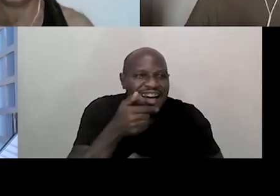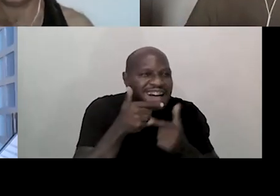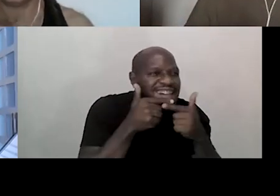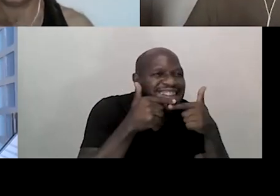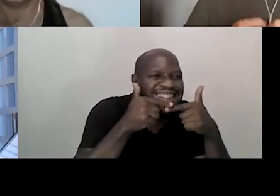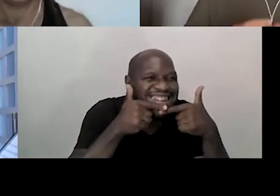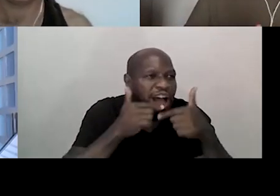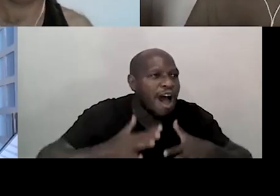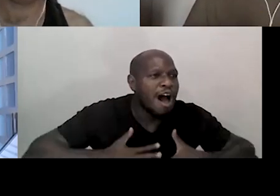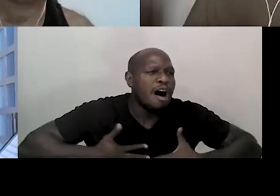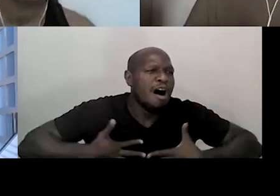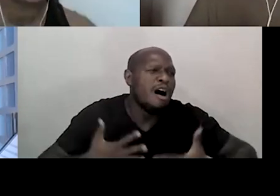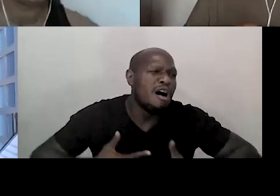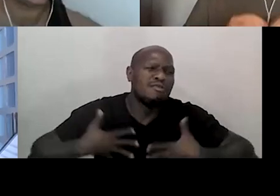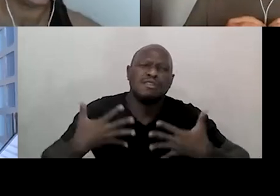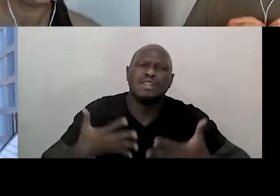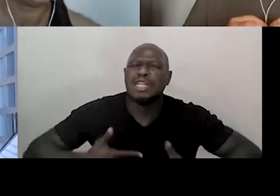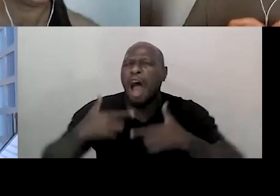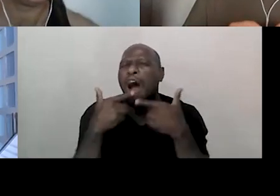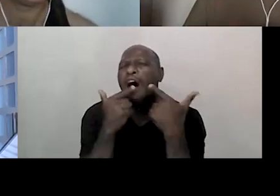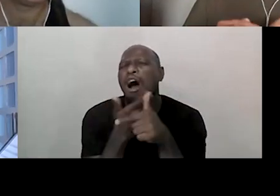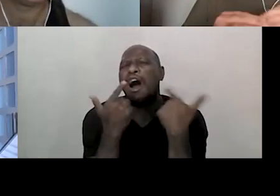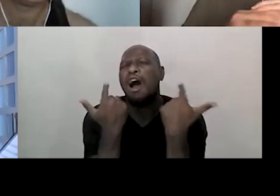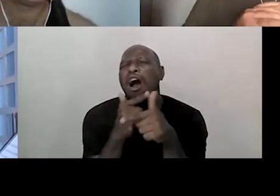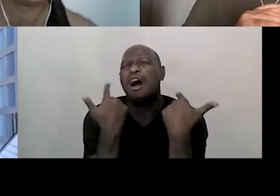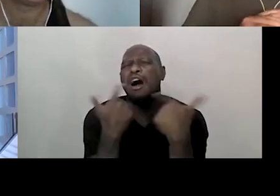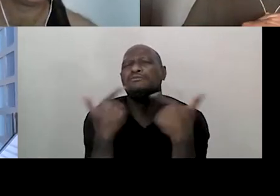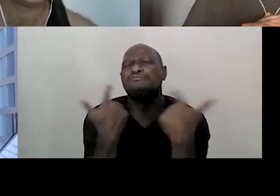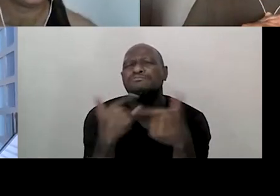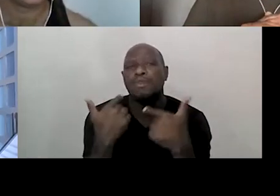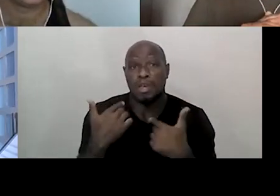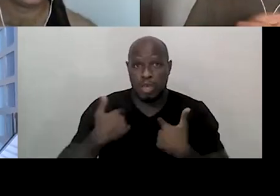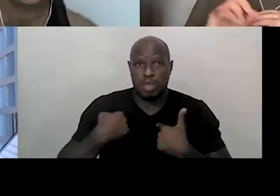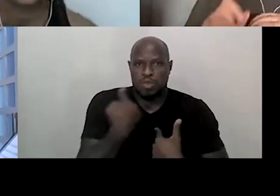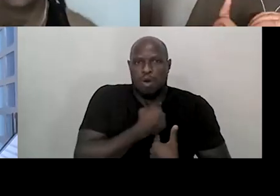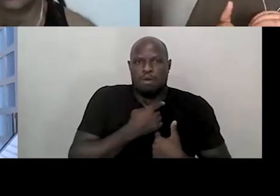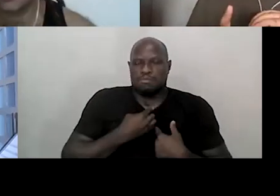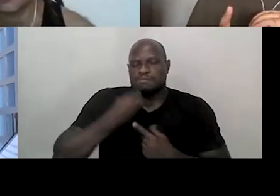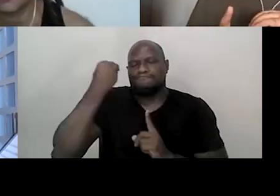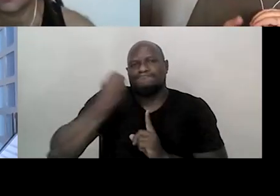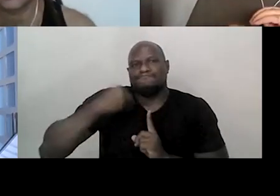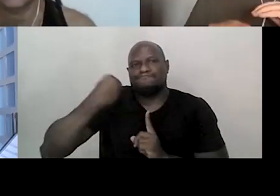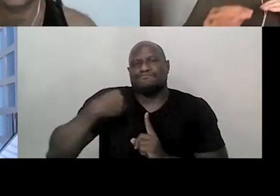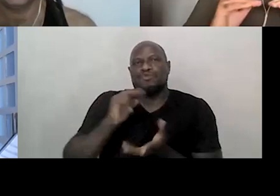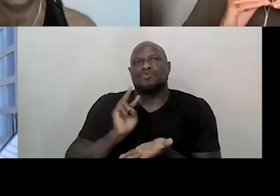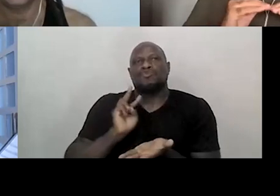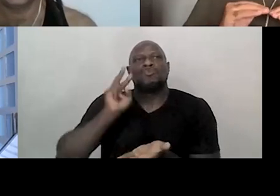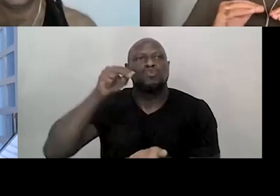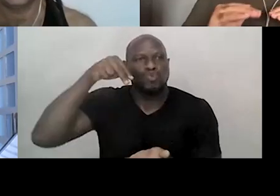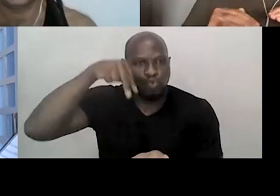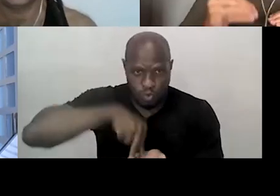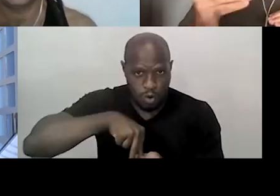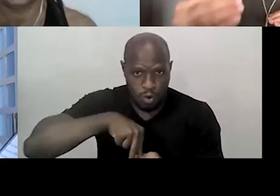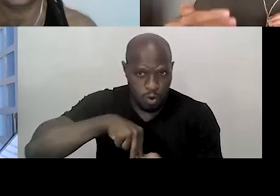o riso, de chegar com a nossa vulnerabilidade, que isso é fundamental, e encontrar